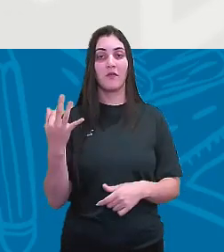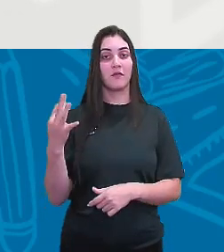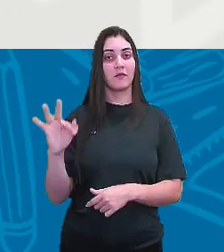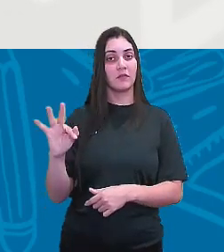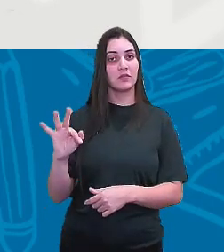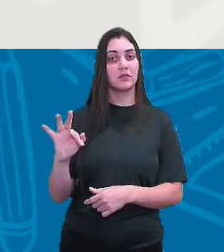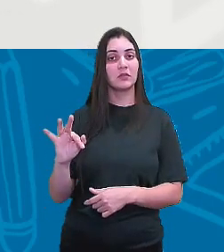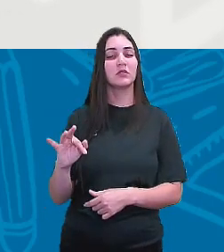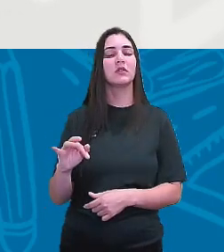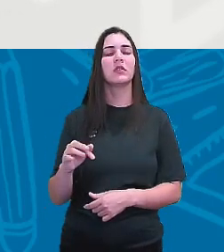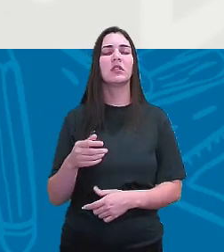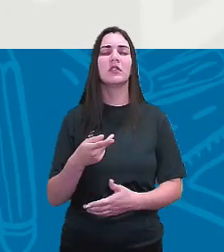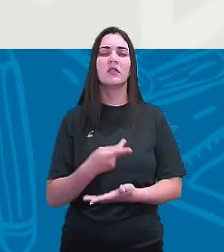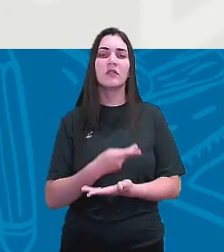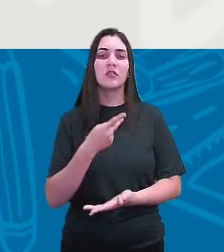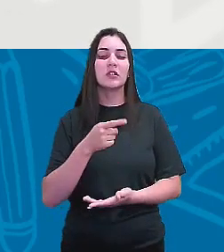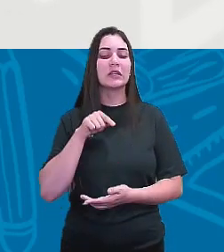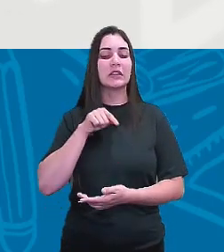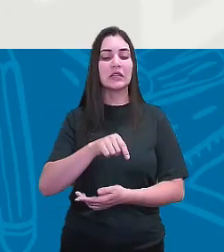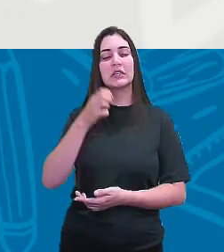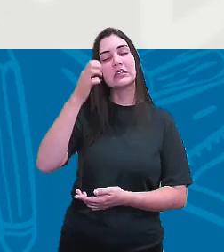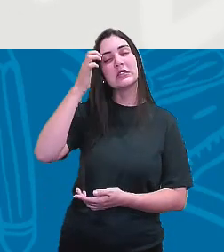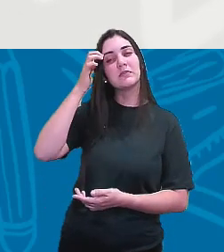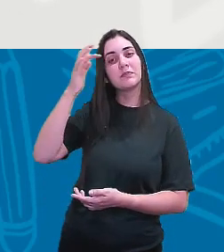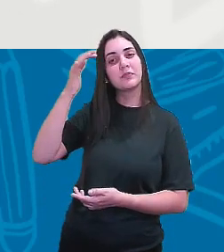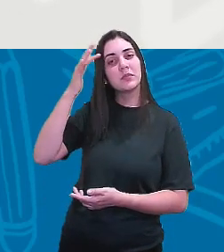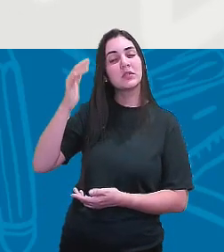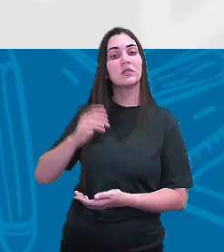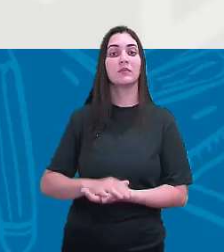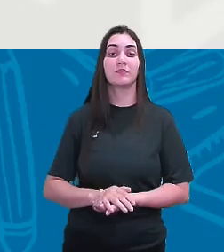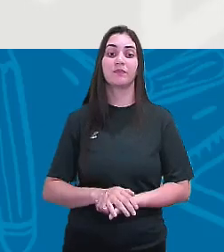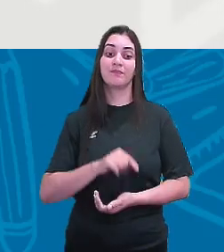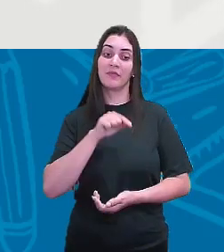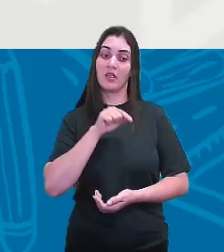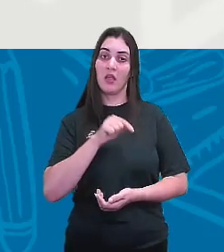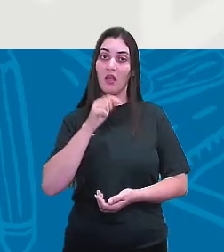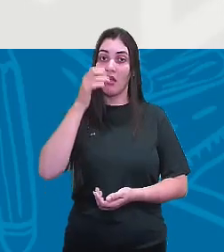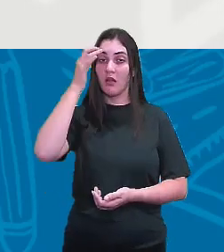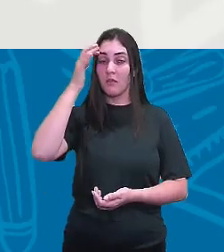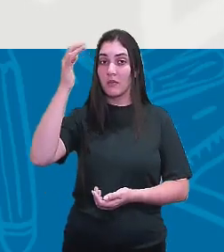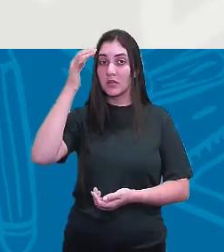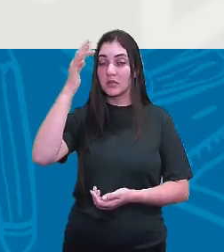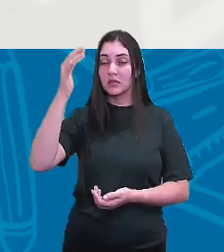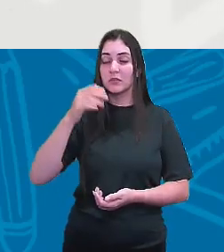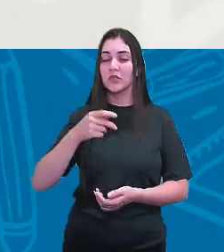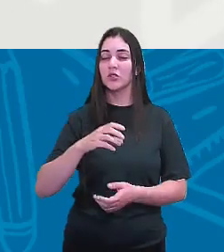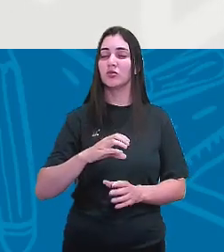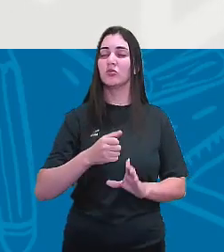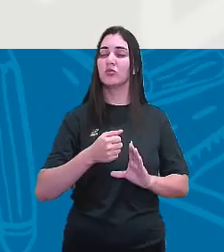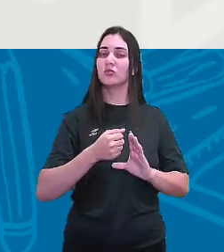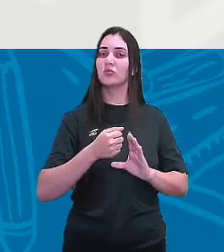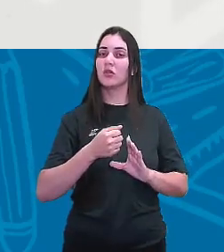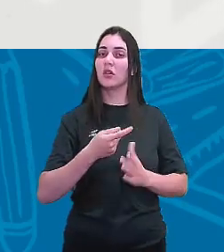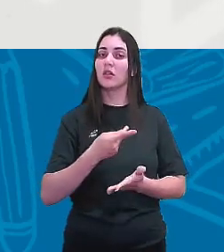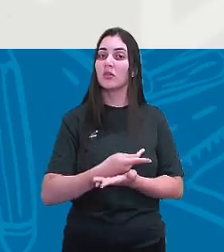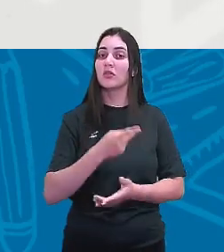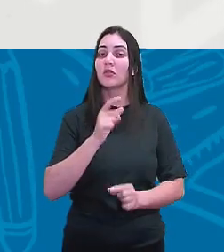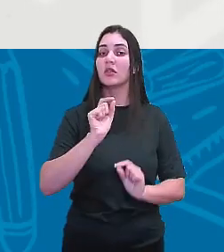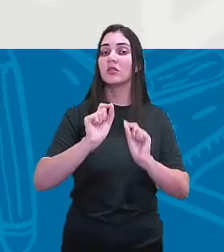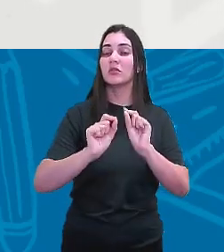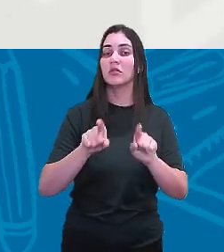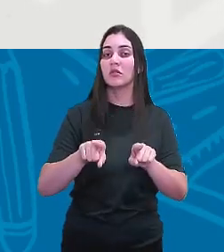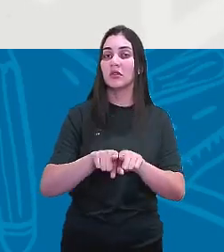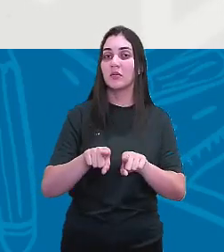vai desencadear nesse pensamento aí. E esse pensamento, consequentemente, também vai